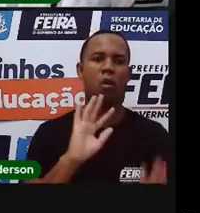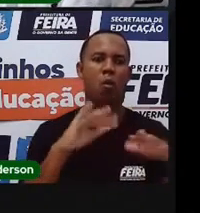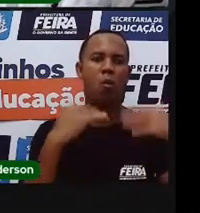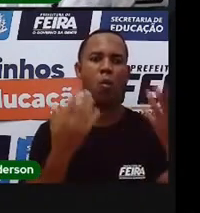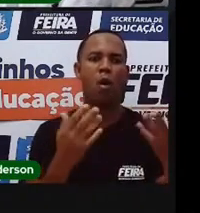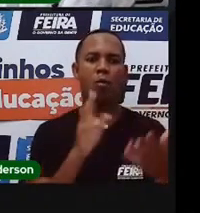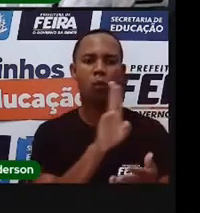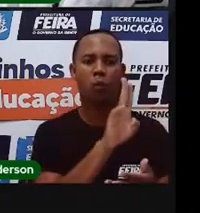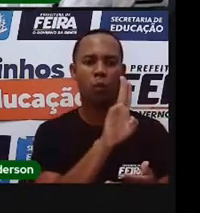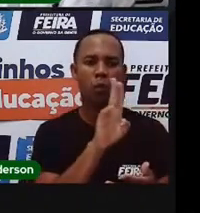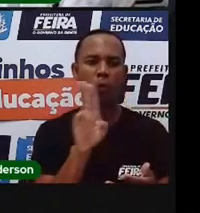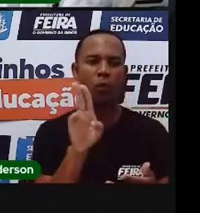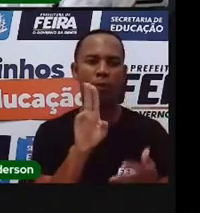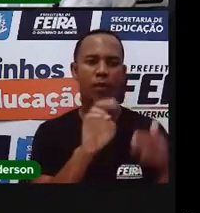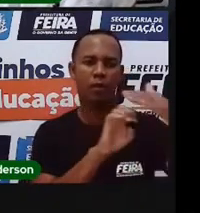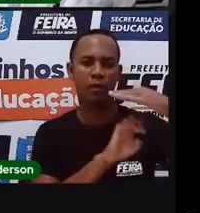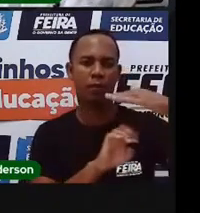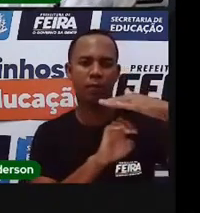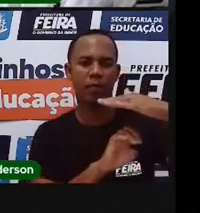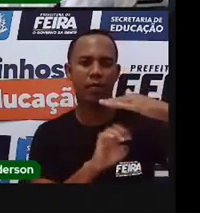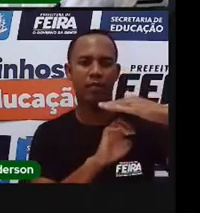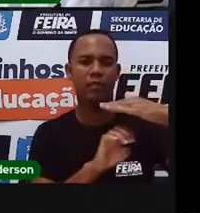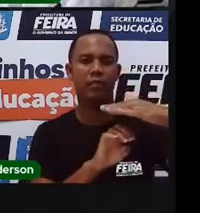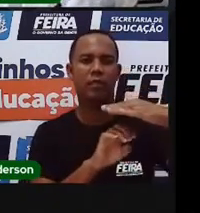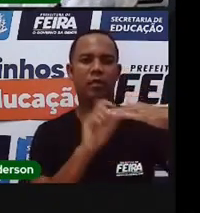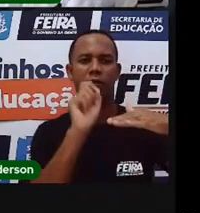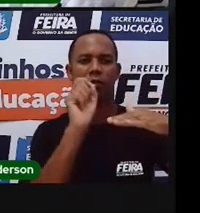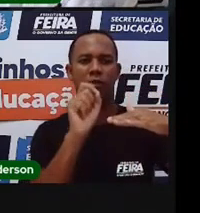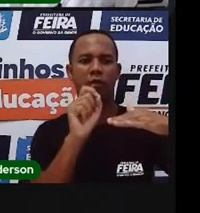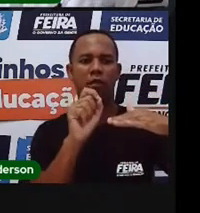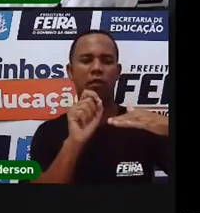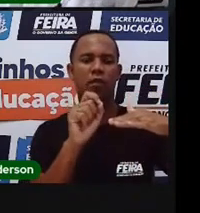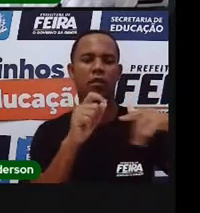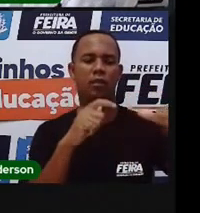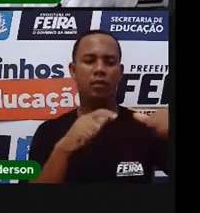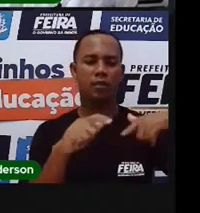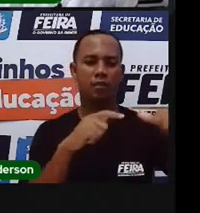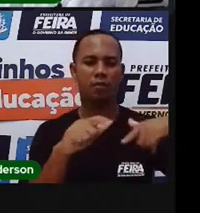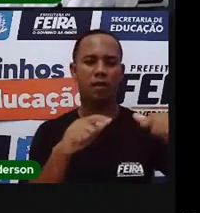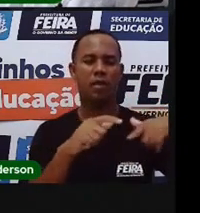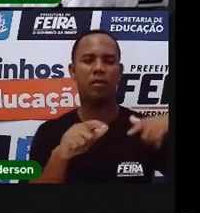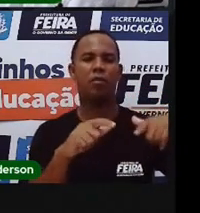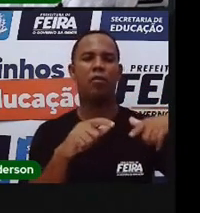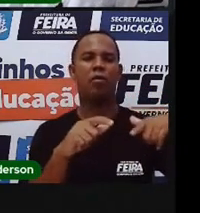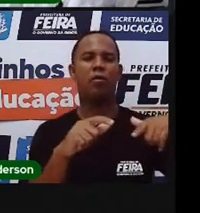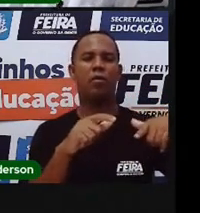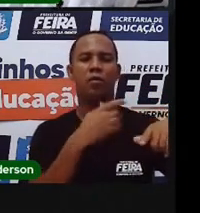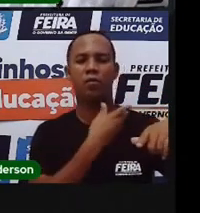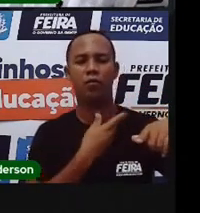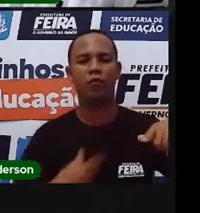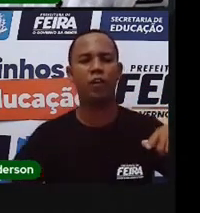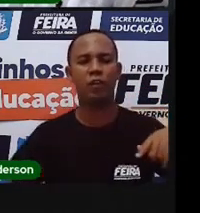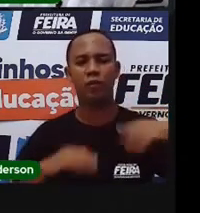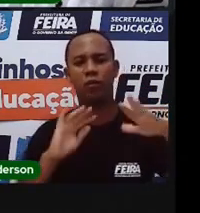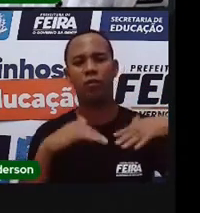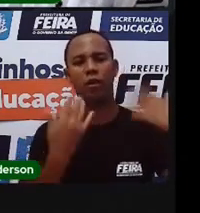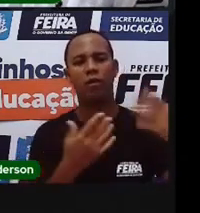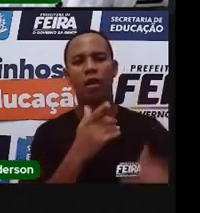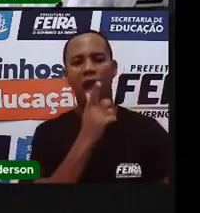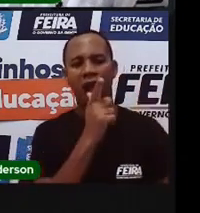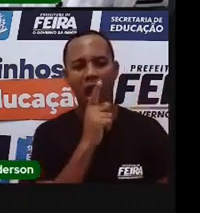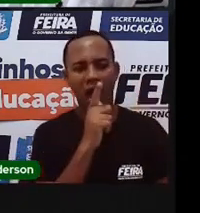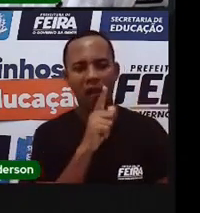empresa que fornece ou realiza os serviços públicos abaixo? Né? Água.